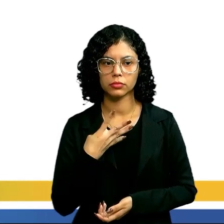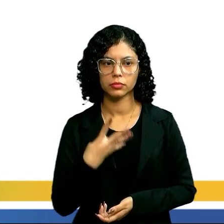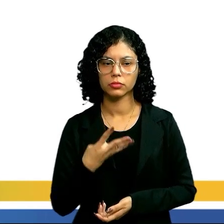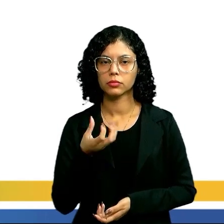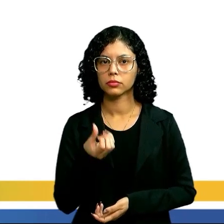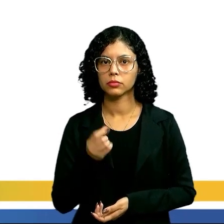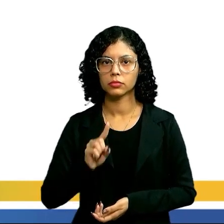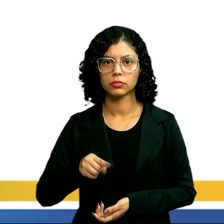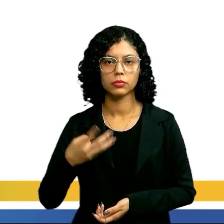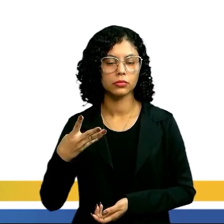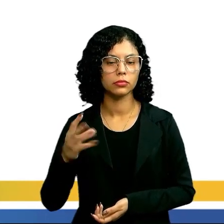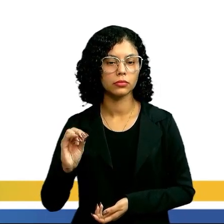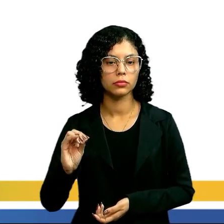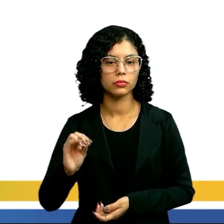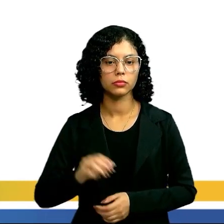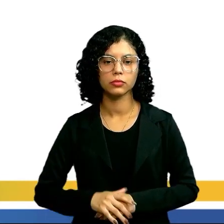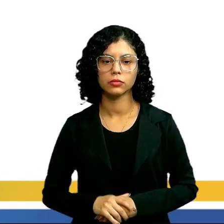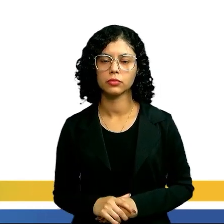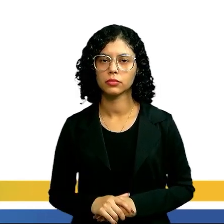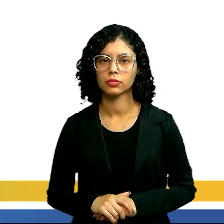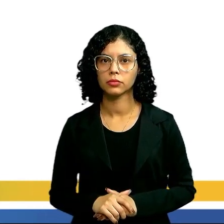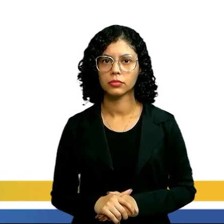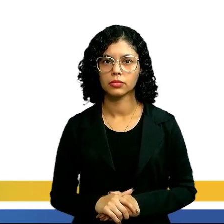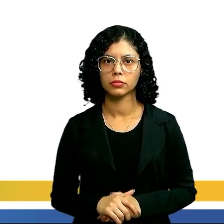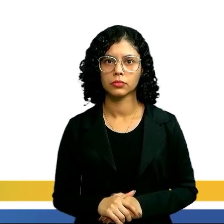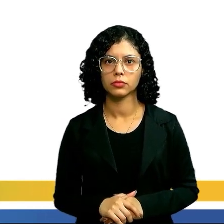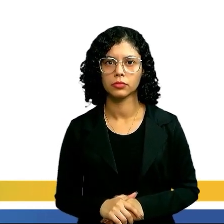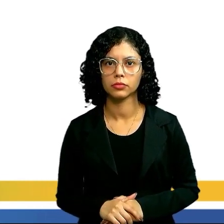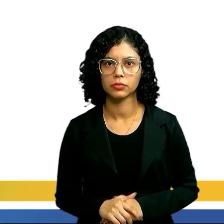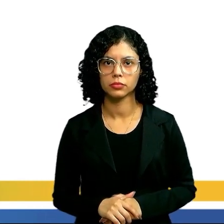igual a 46,40.